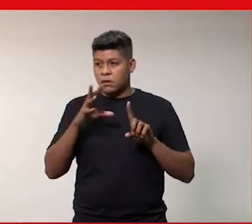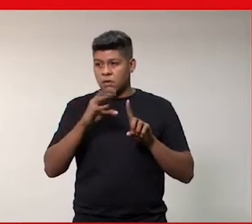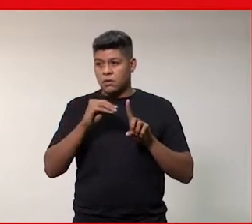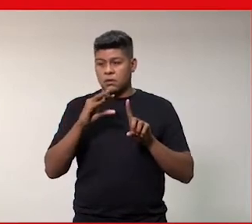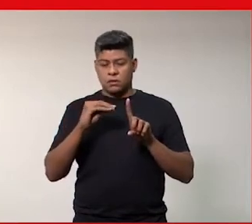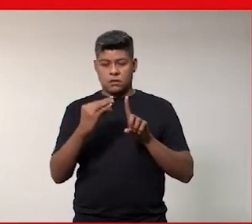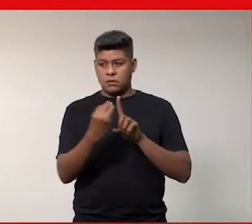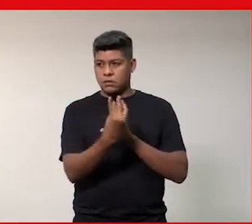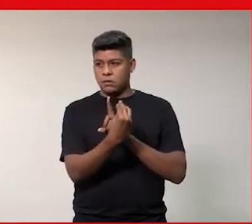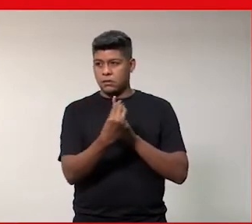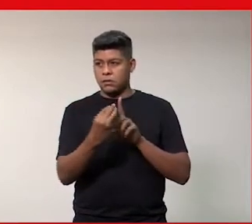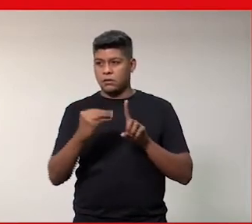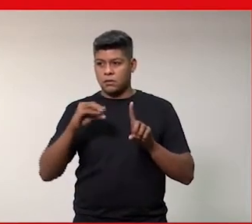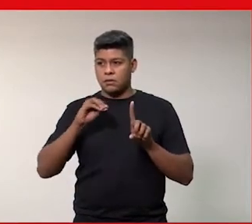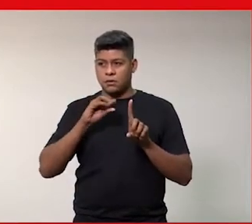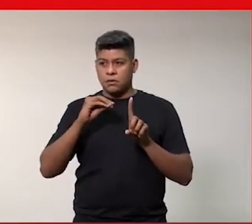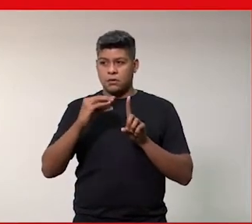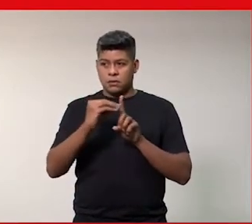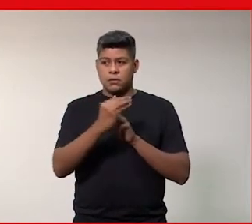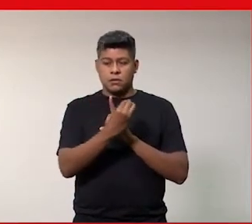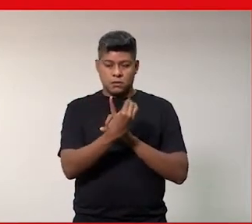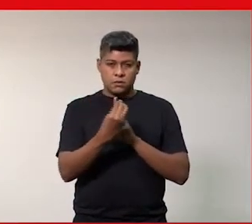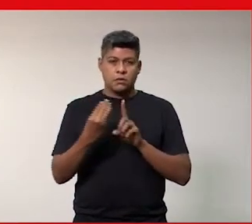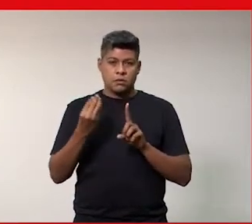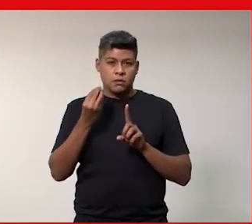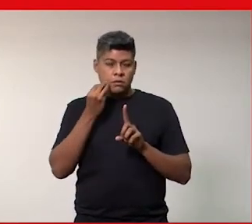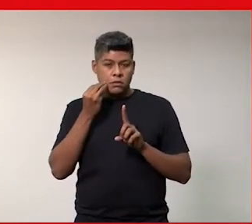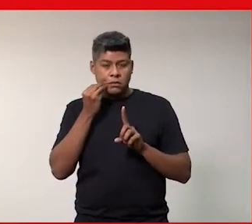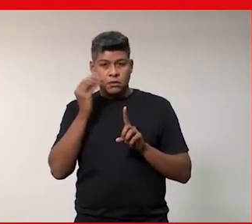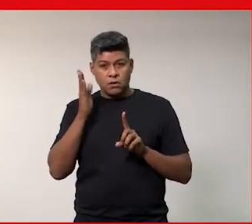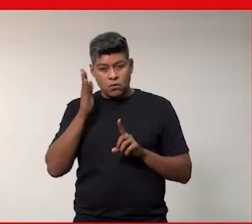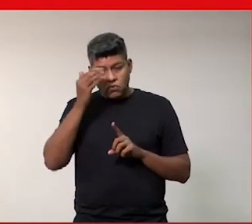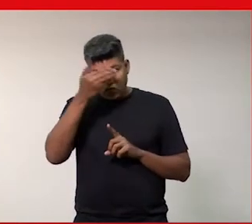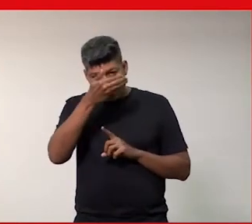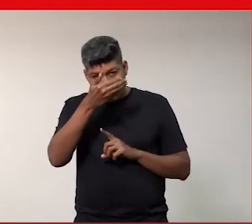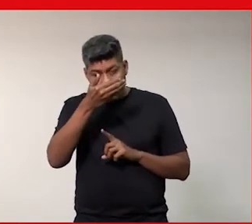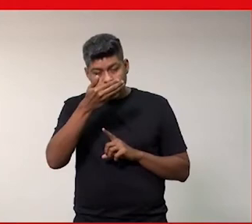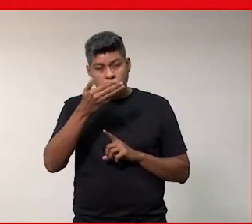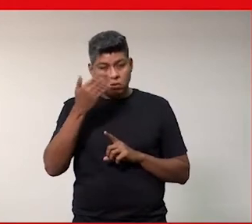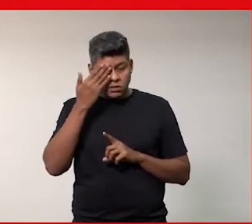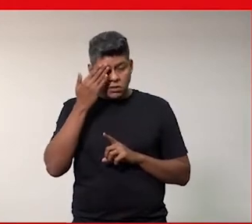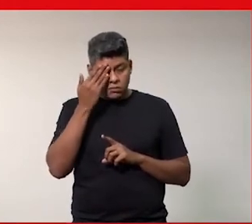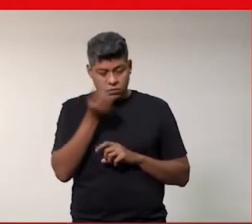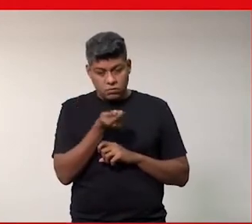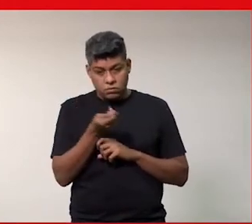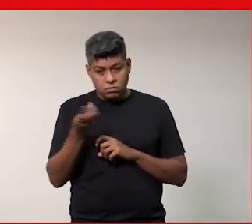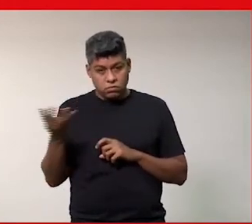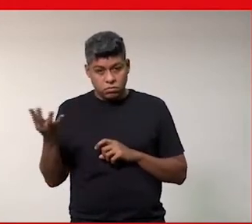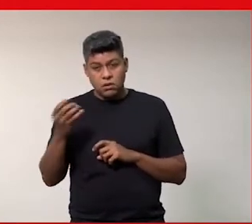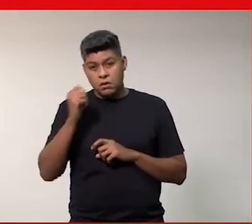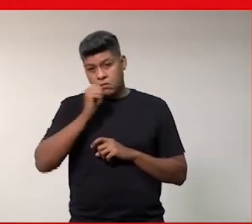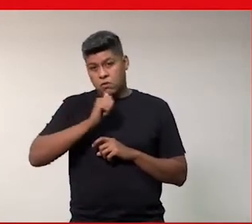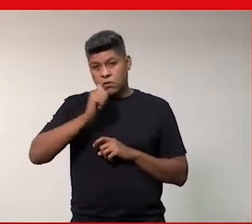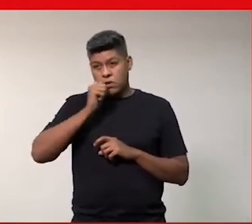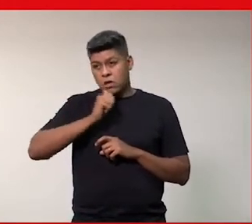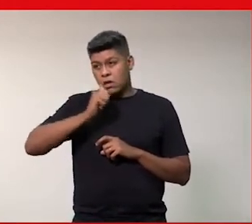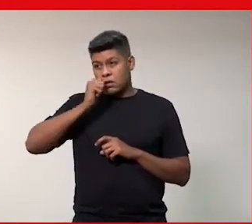no ambiente público então isso a gente também não pode fechar os olhos e eu tenho certeza assim que a maior parte das mulheres